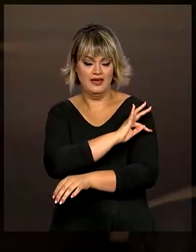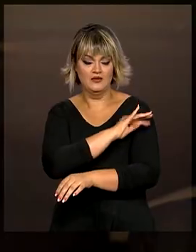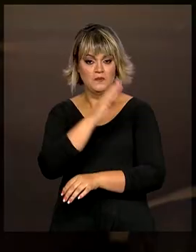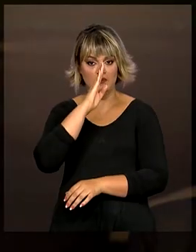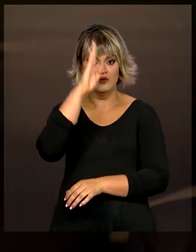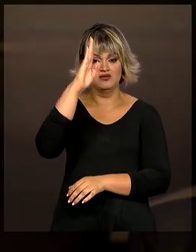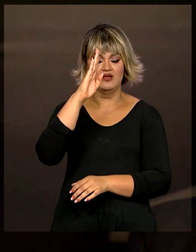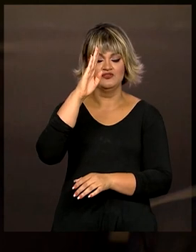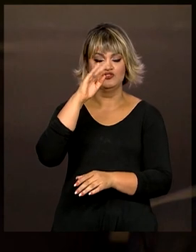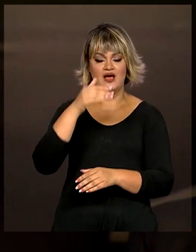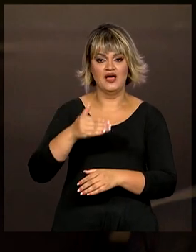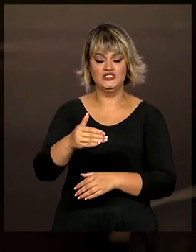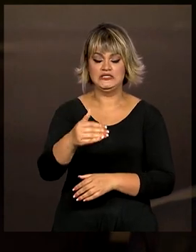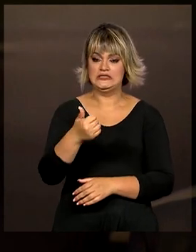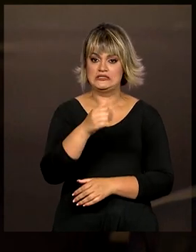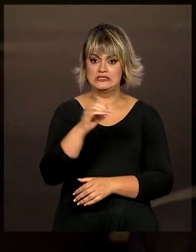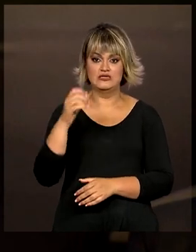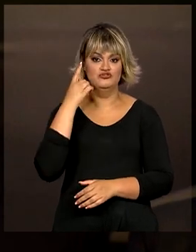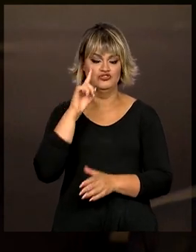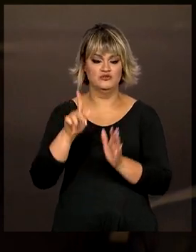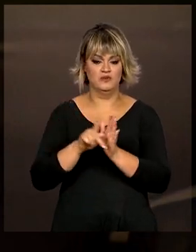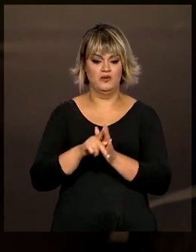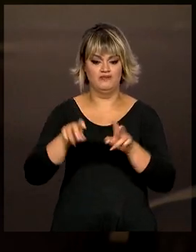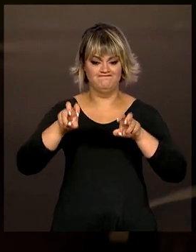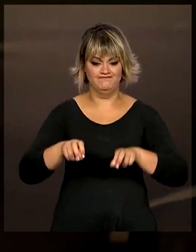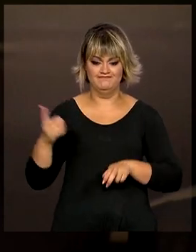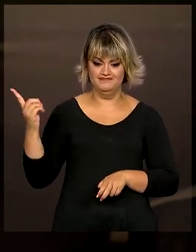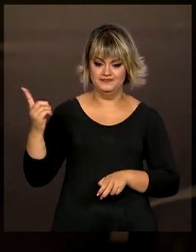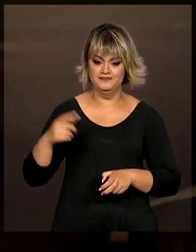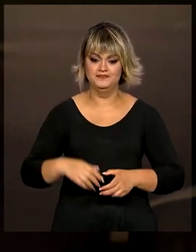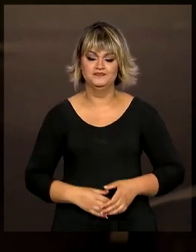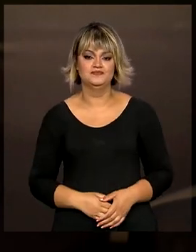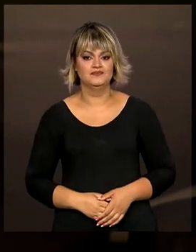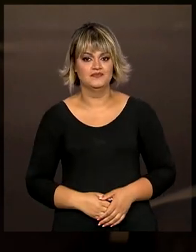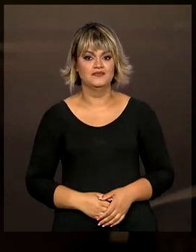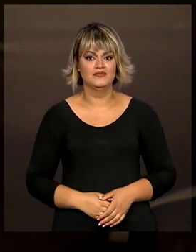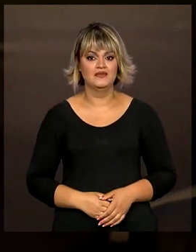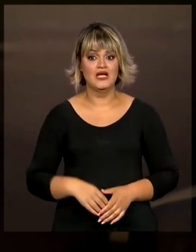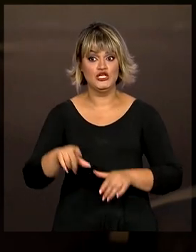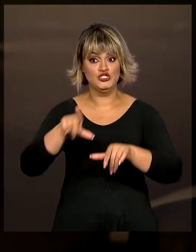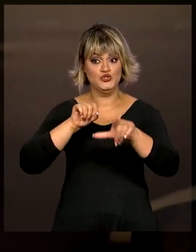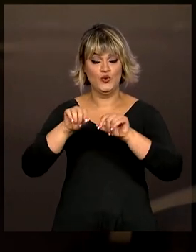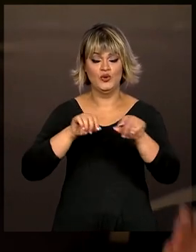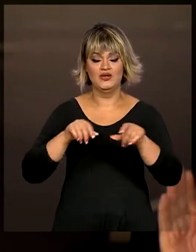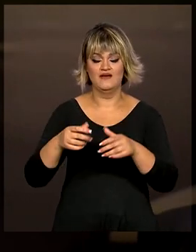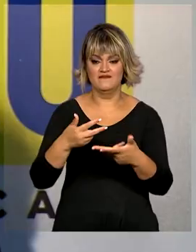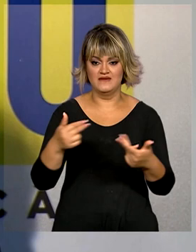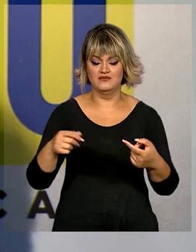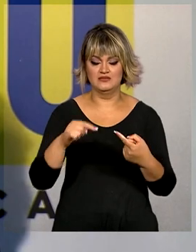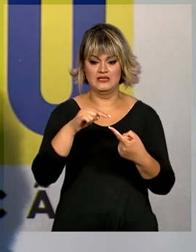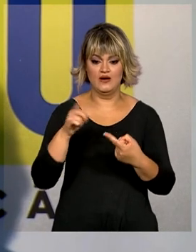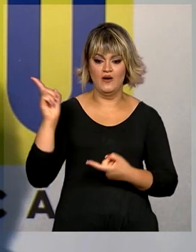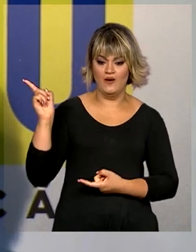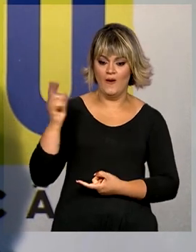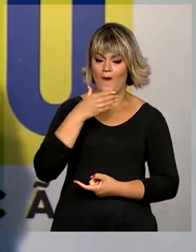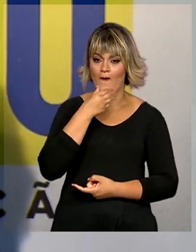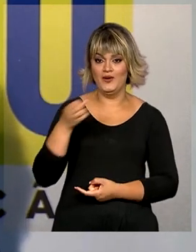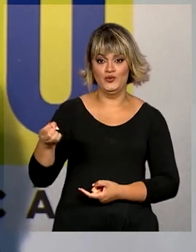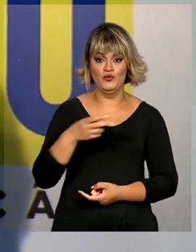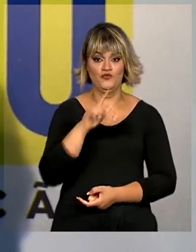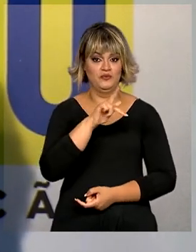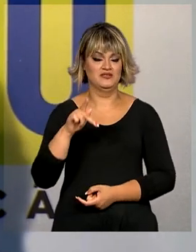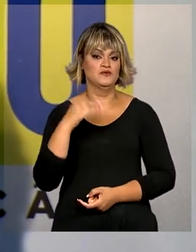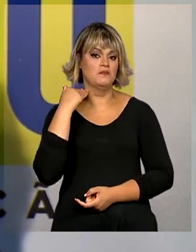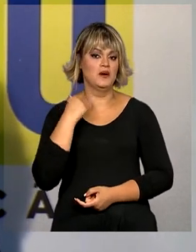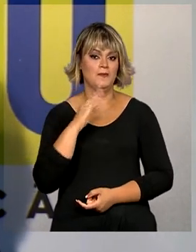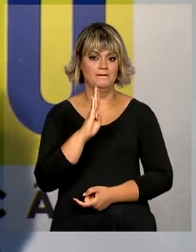prioridades para os primeiros 100 dias do governo. Novas indicações. Aloysio Mercadante vai assumir a